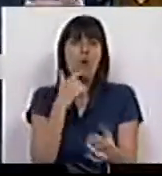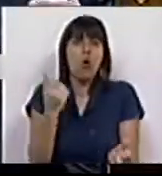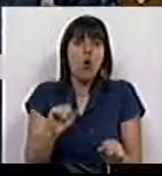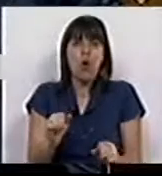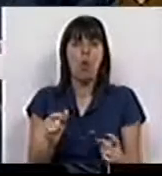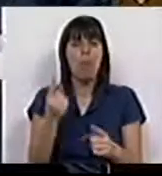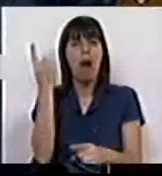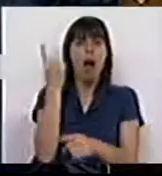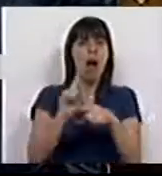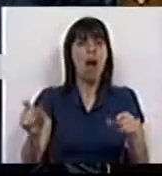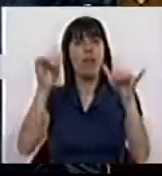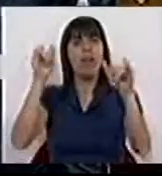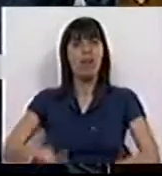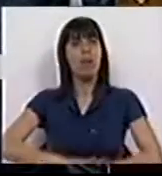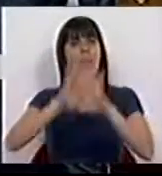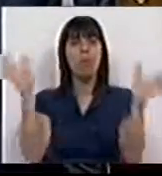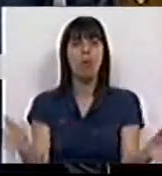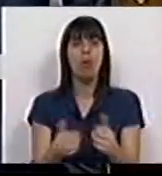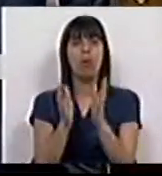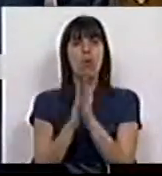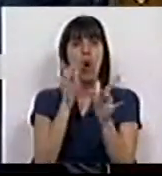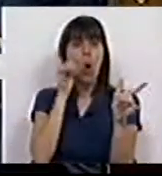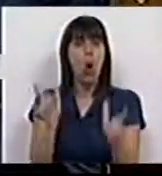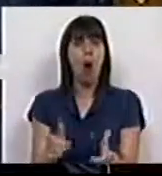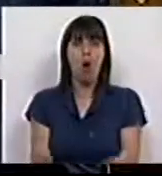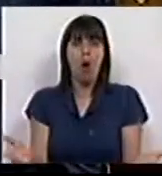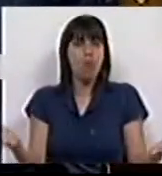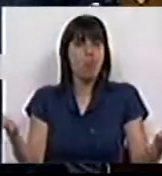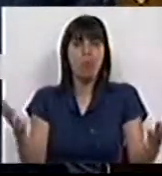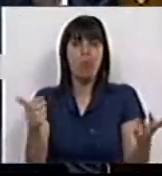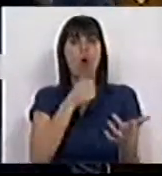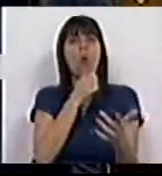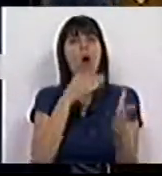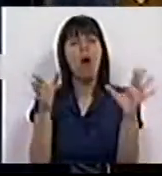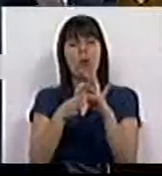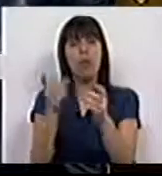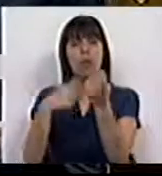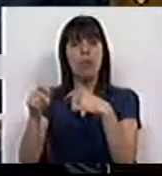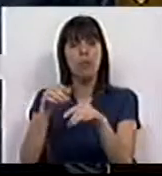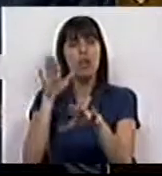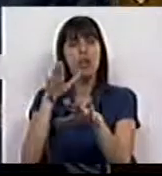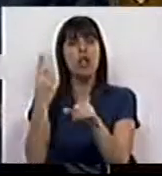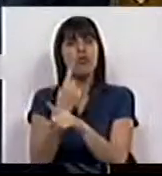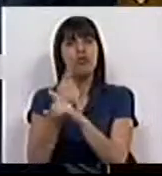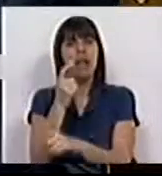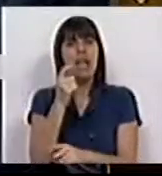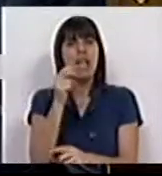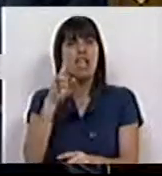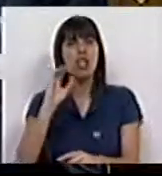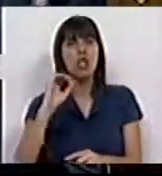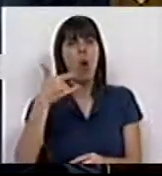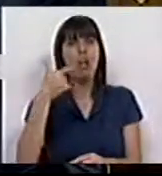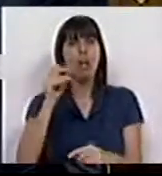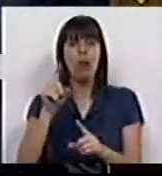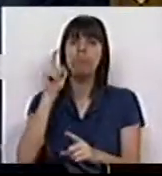pode, de uma penada, arrumar todos os mecanismos de controle. E aqueles que têm a ver com a importação de espécies exóticas, creio que